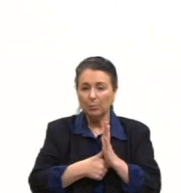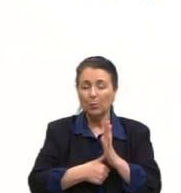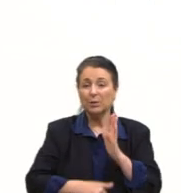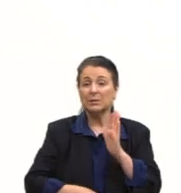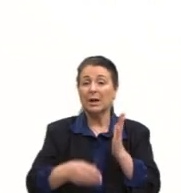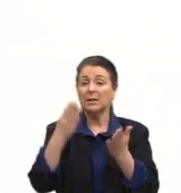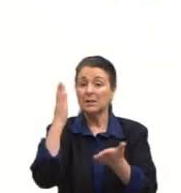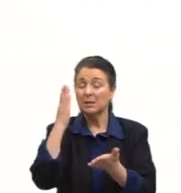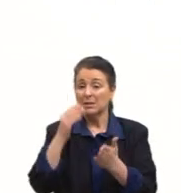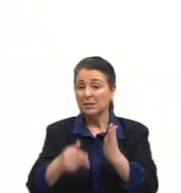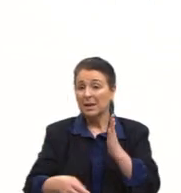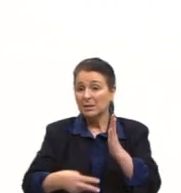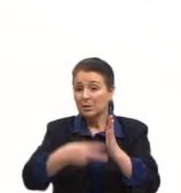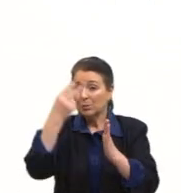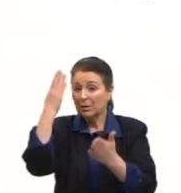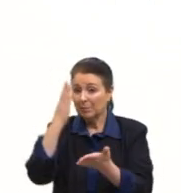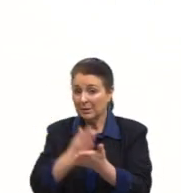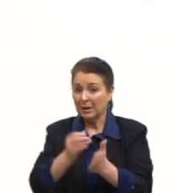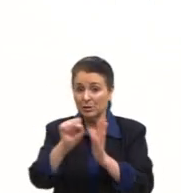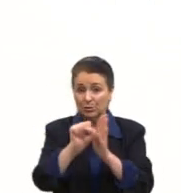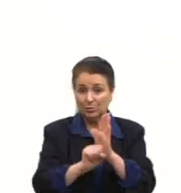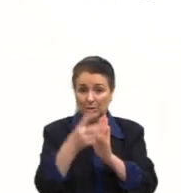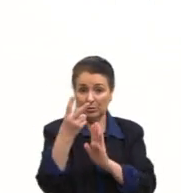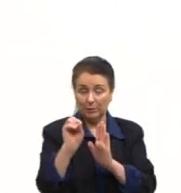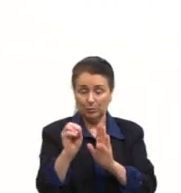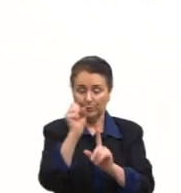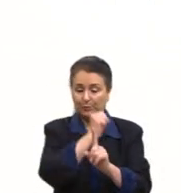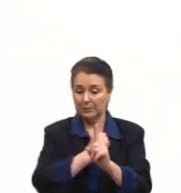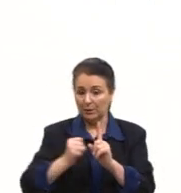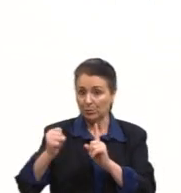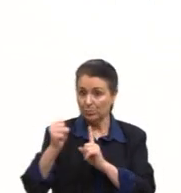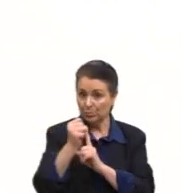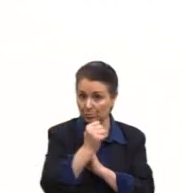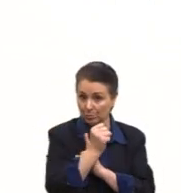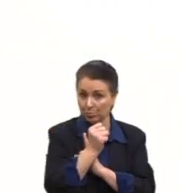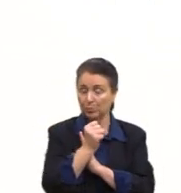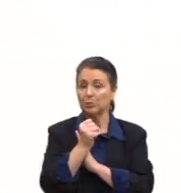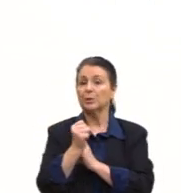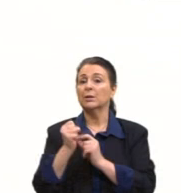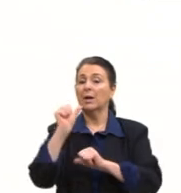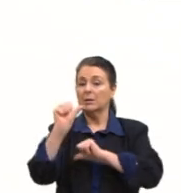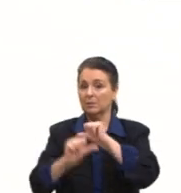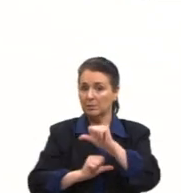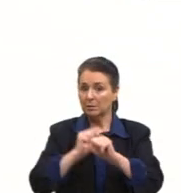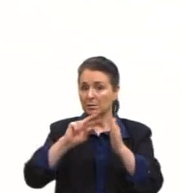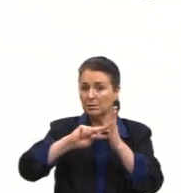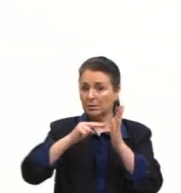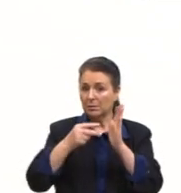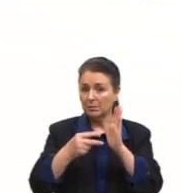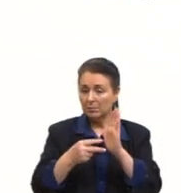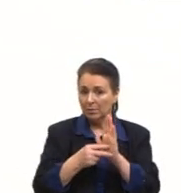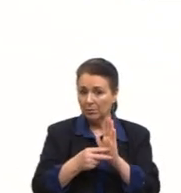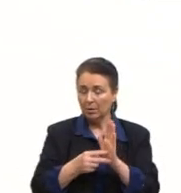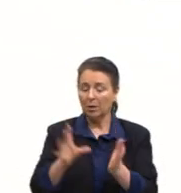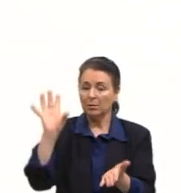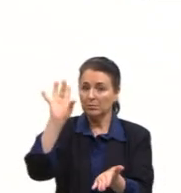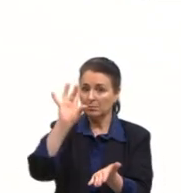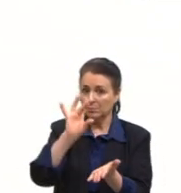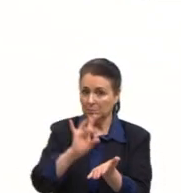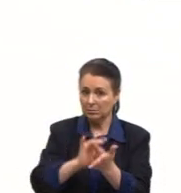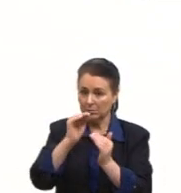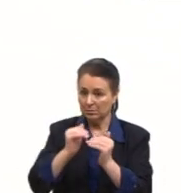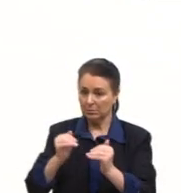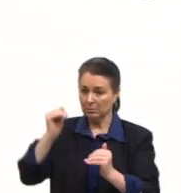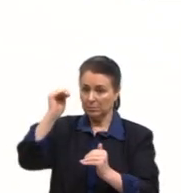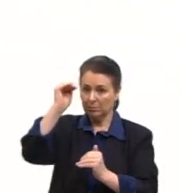do século XX. Em termos sociológicos, esse conjunto de mudanças significou a consolidação e supremacia do